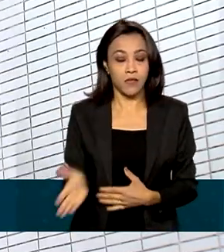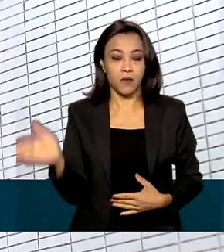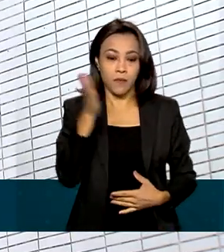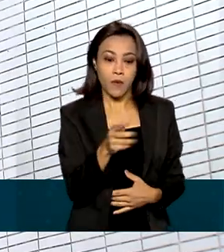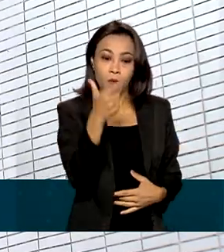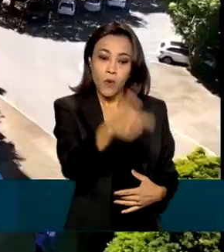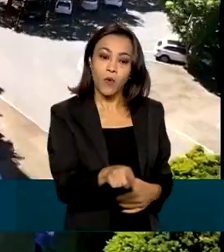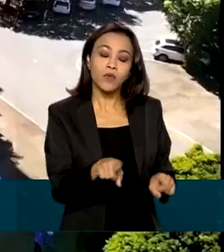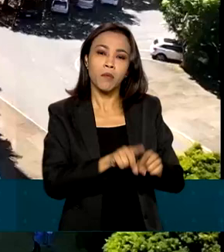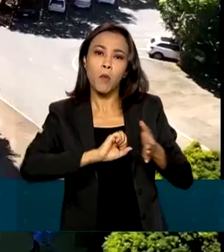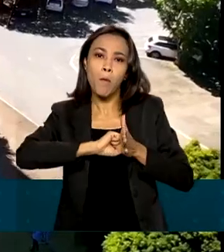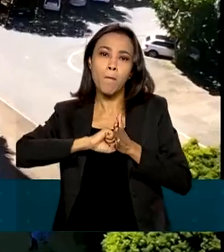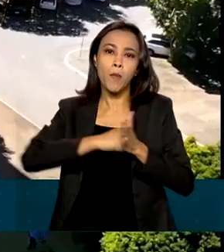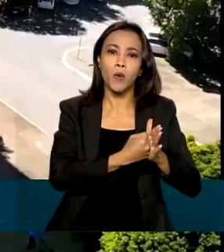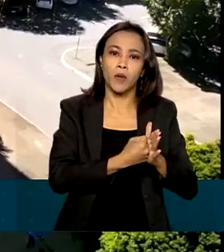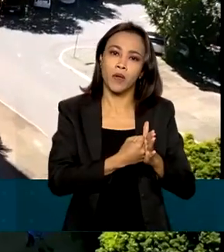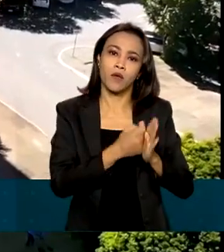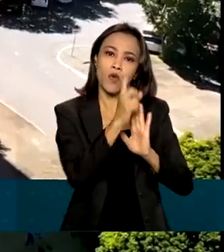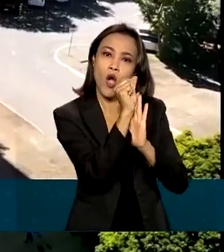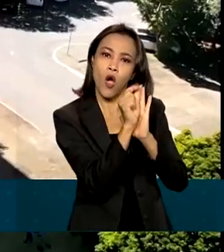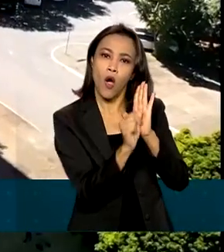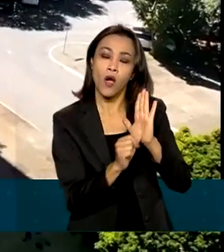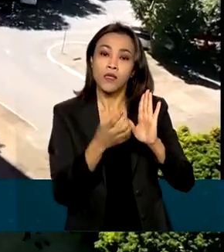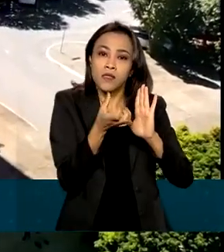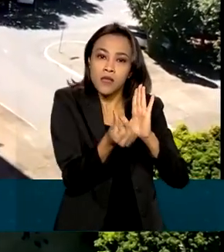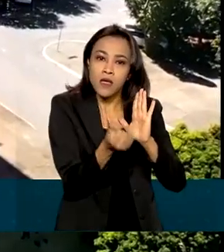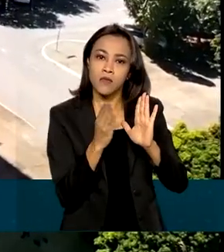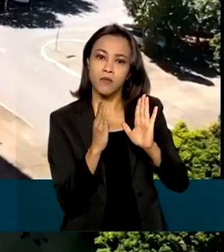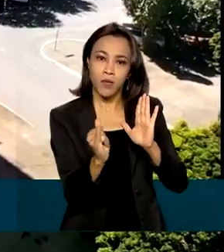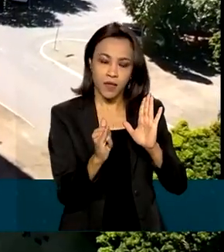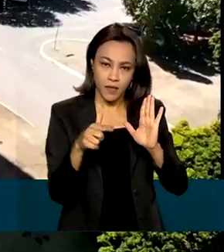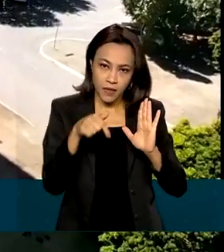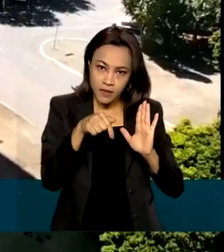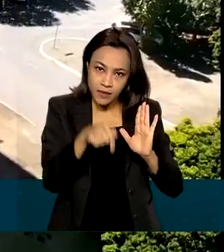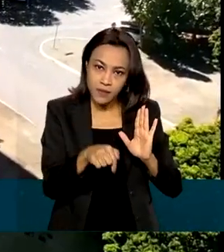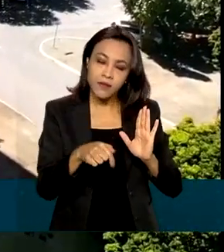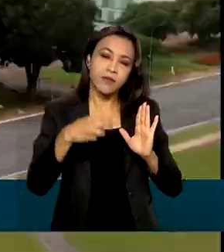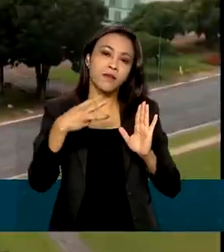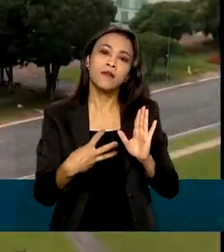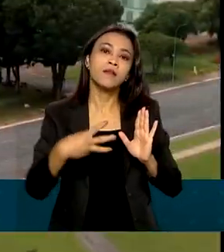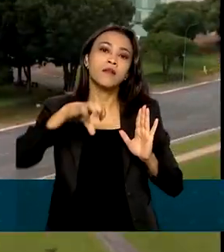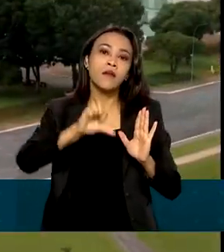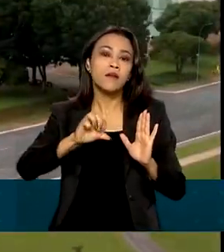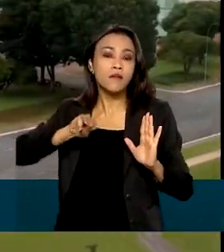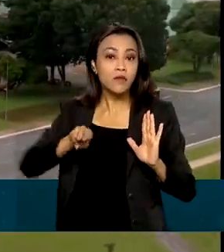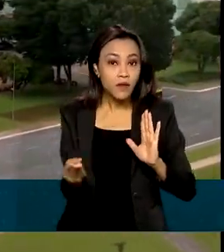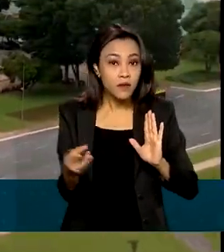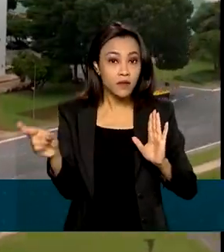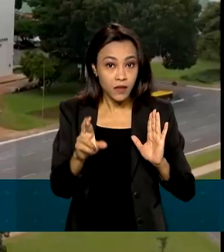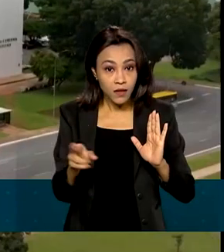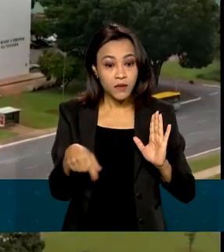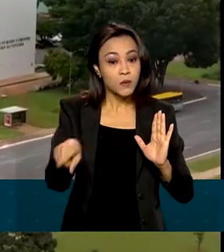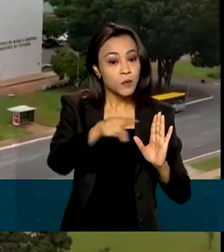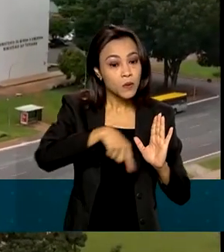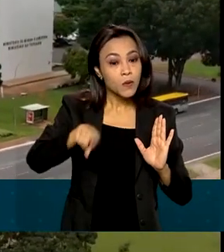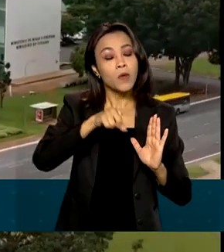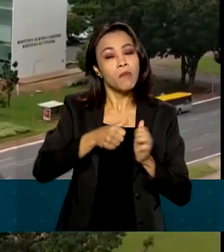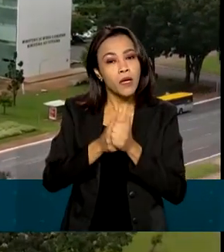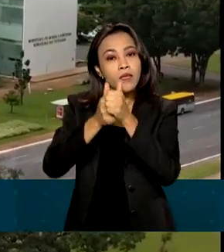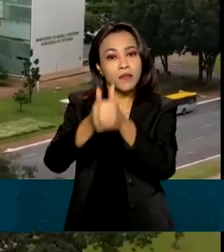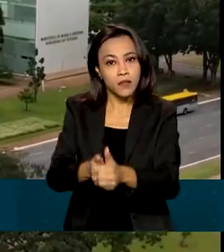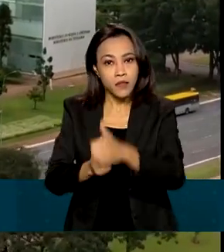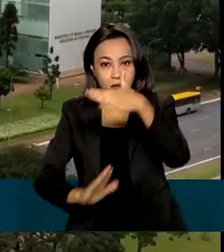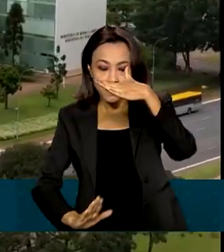adicional no orçamento no valor de R$ 6,739 bilhões para o cumprimento do teto de